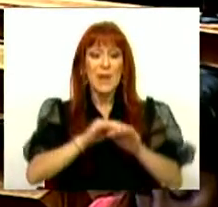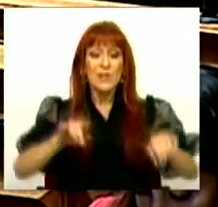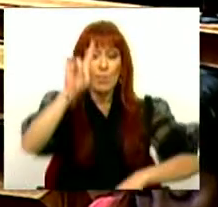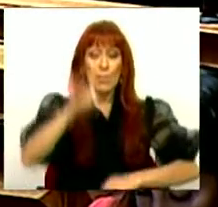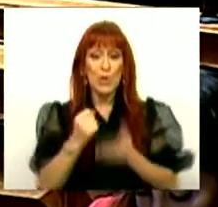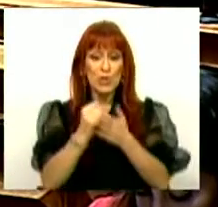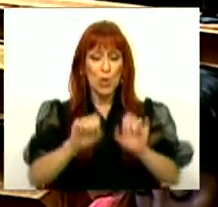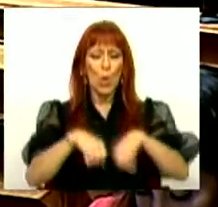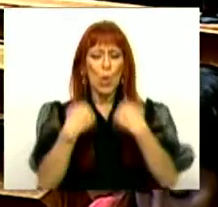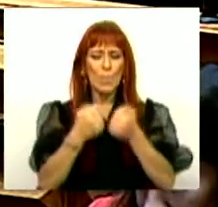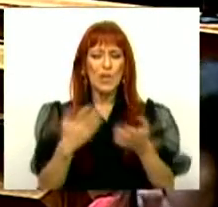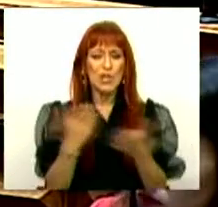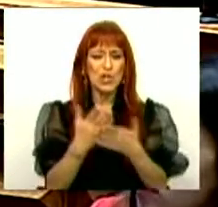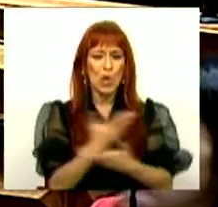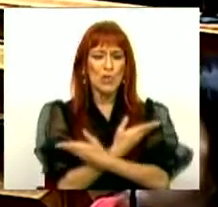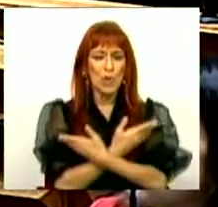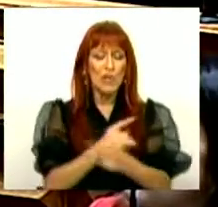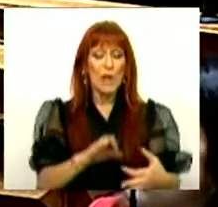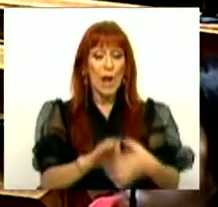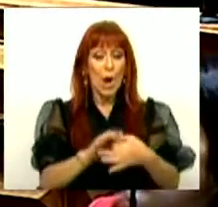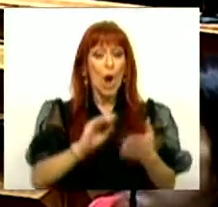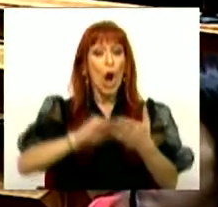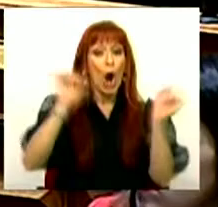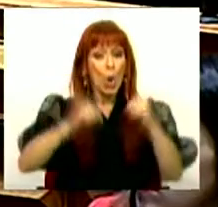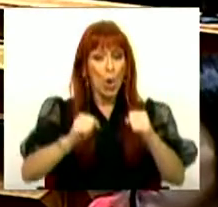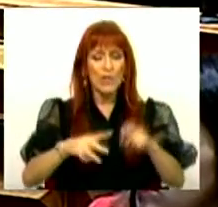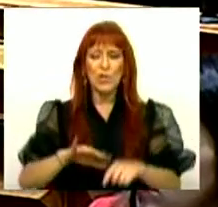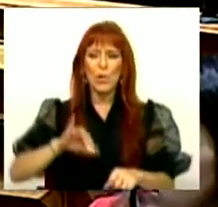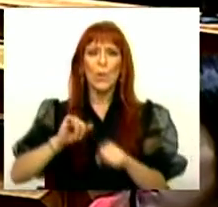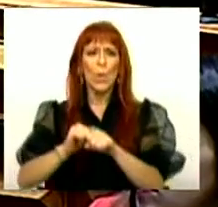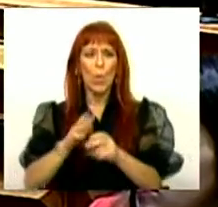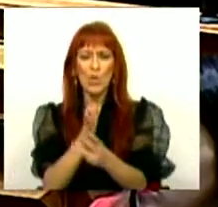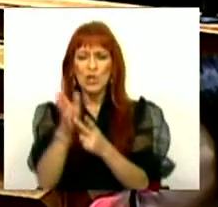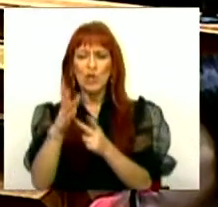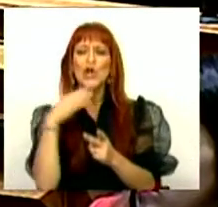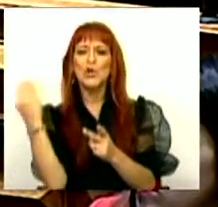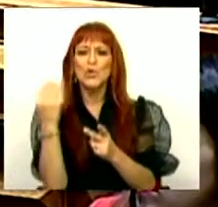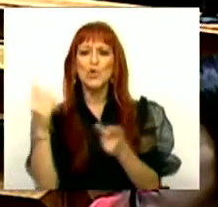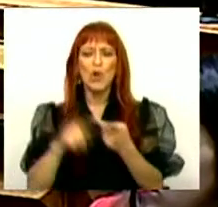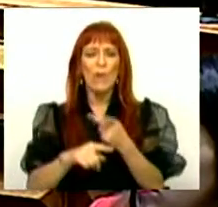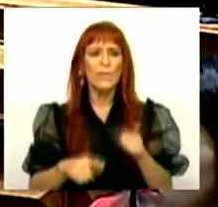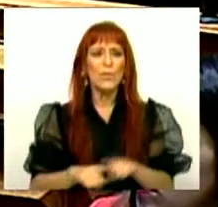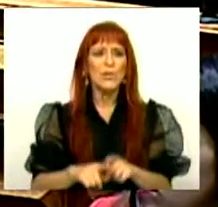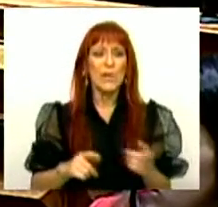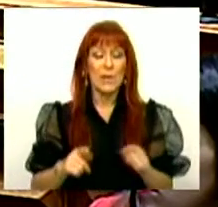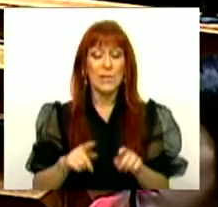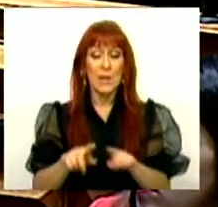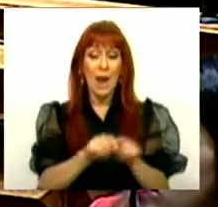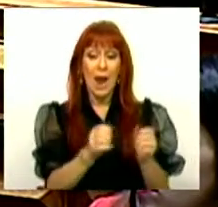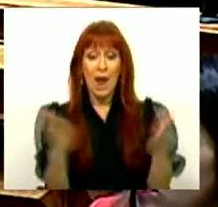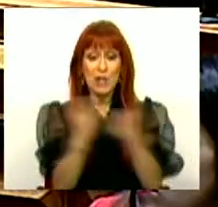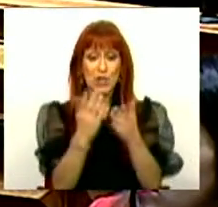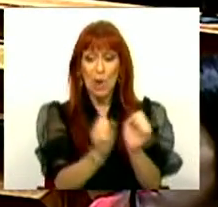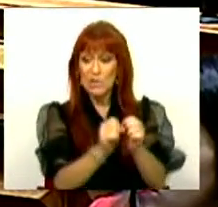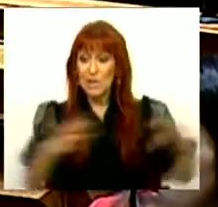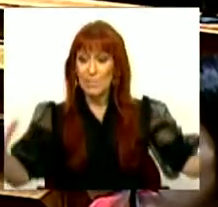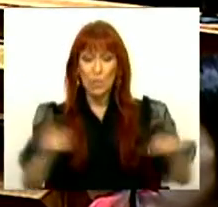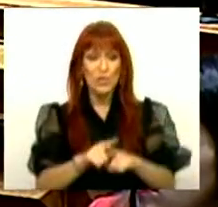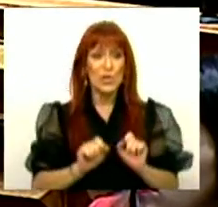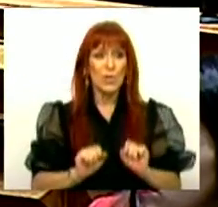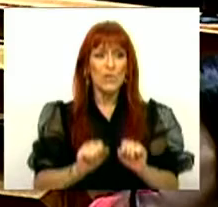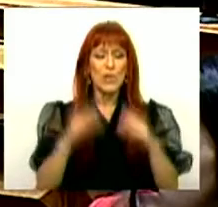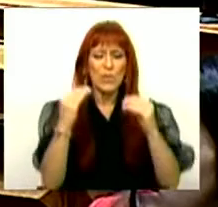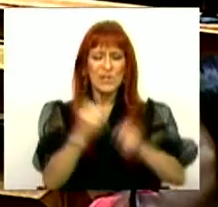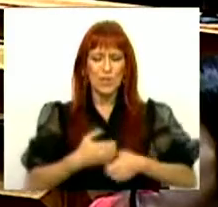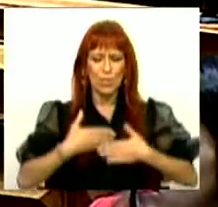sociais, em creches com um acordo de cooperação. Um outro eixo, os jovens, passos escolares alargados aos estudantes do ensino